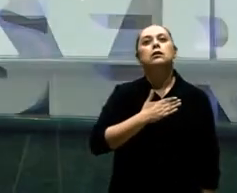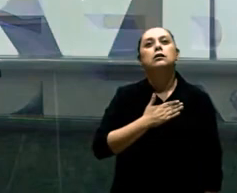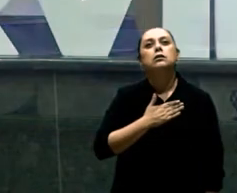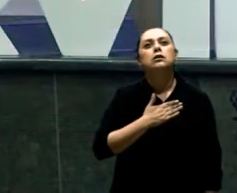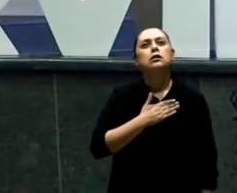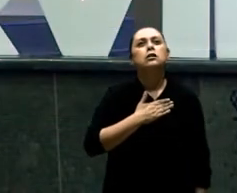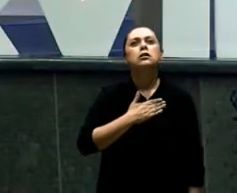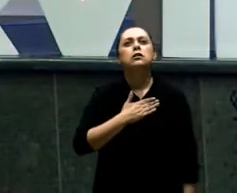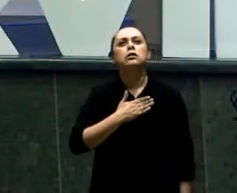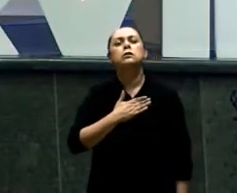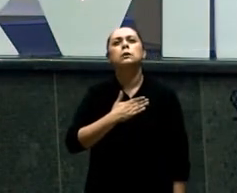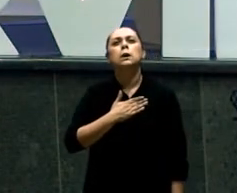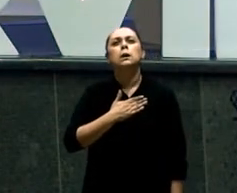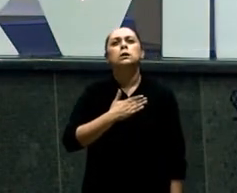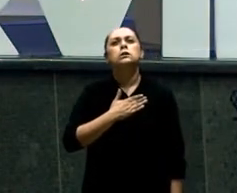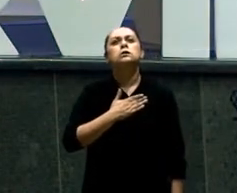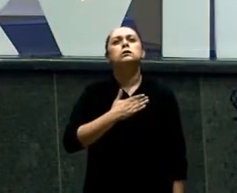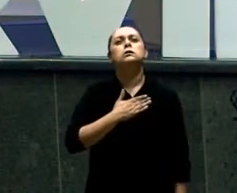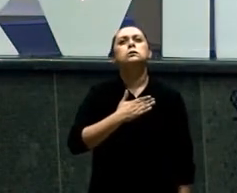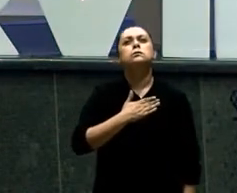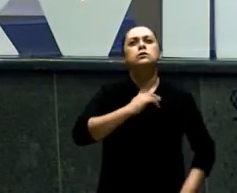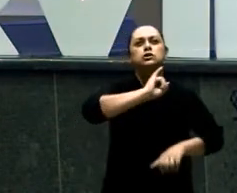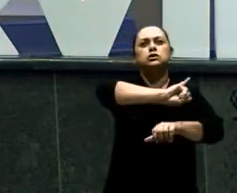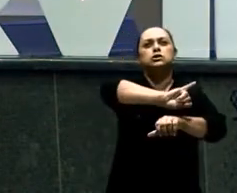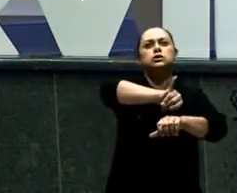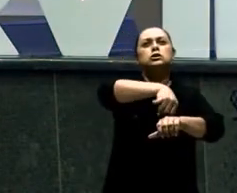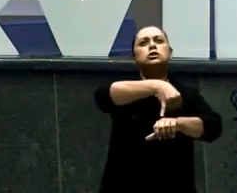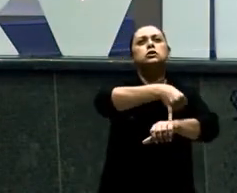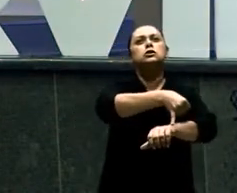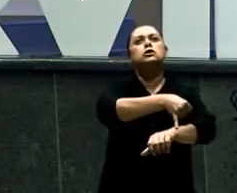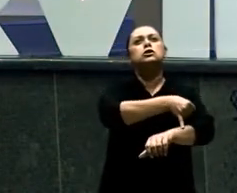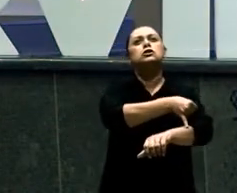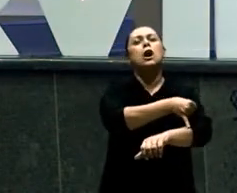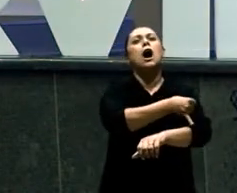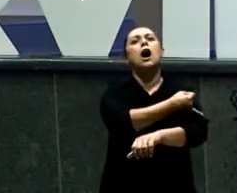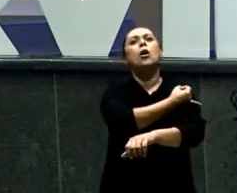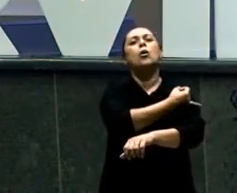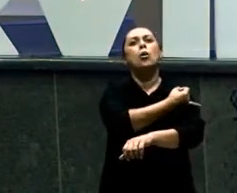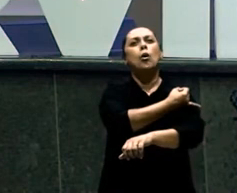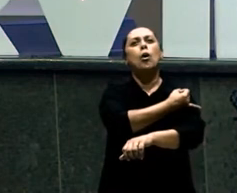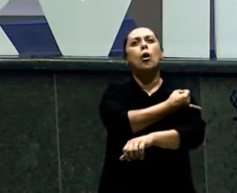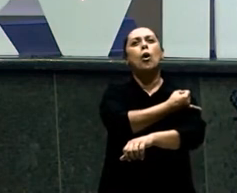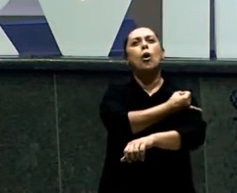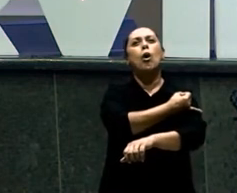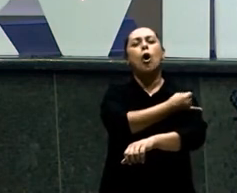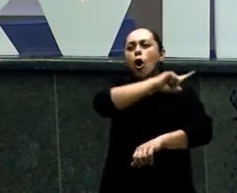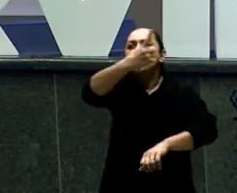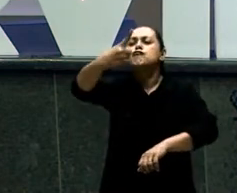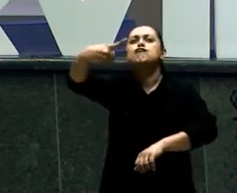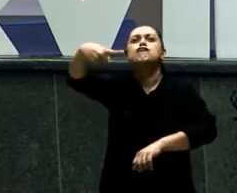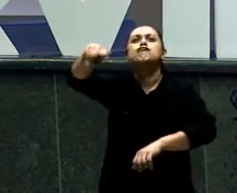fez? O texto diz Ele se tornou Um morador De tendas Em outras palavras Ele se tornou Um grande